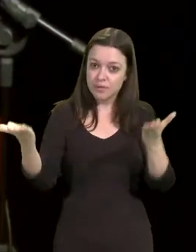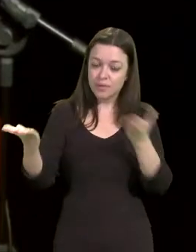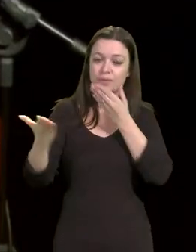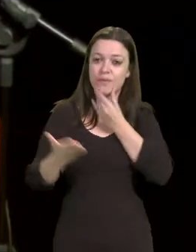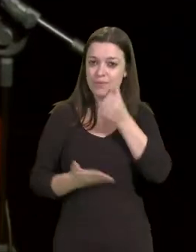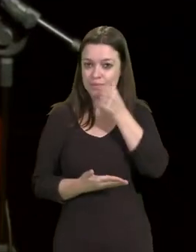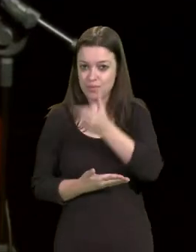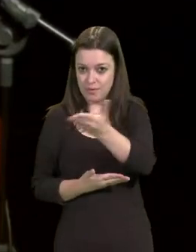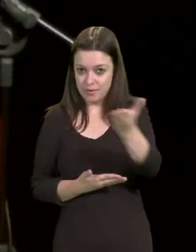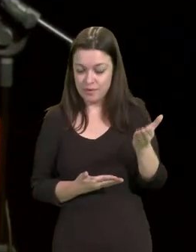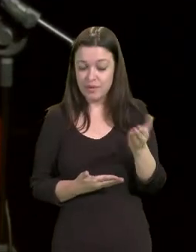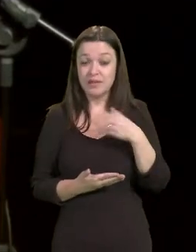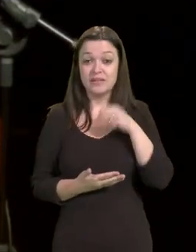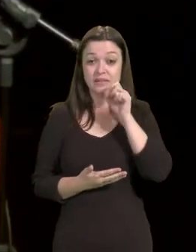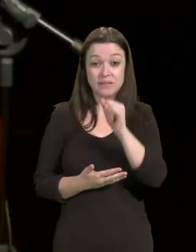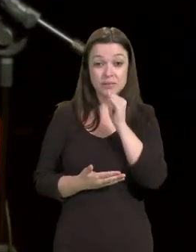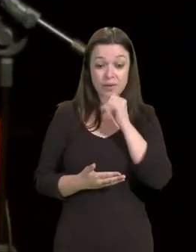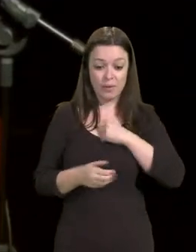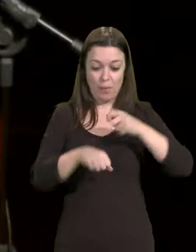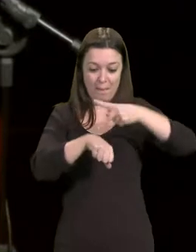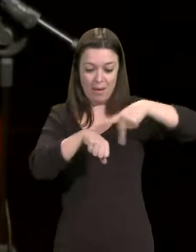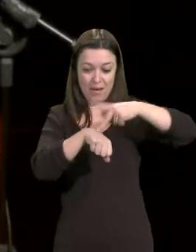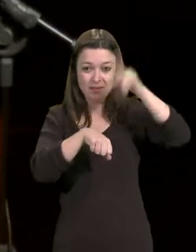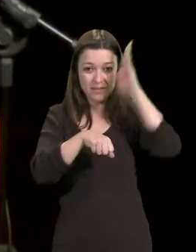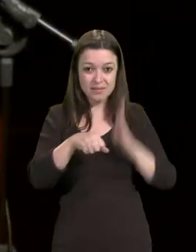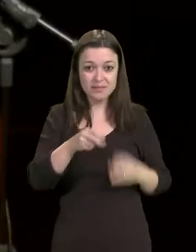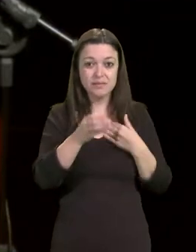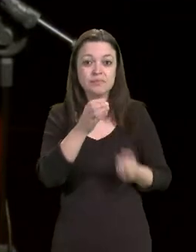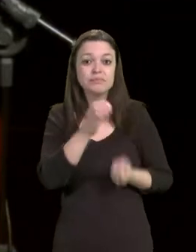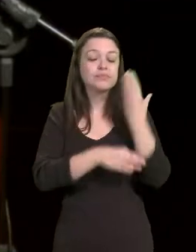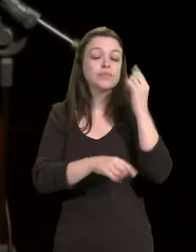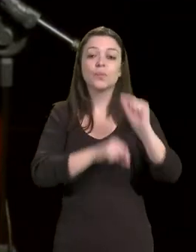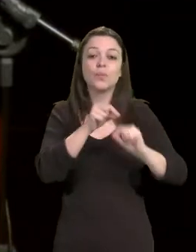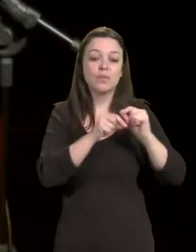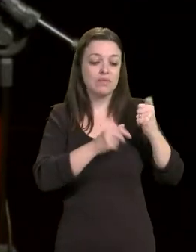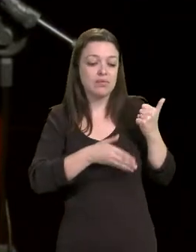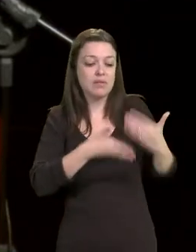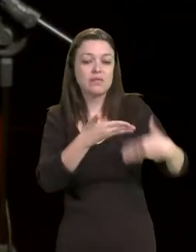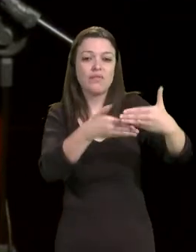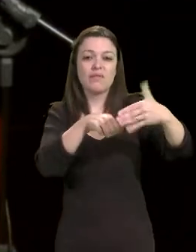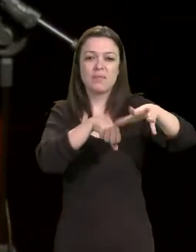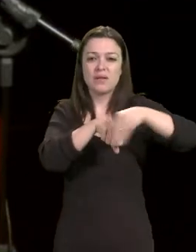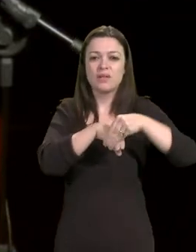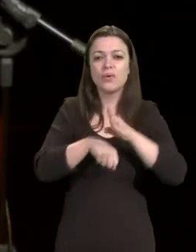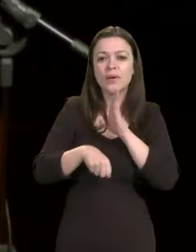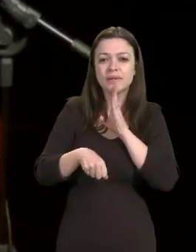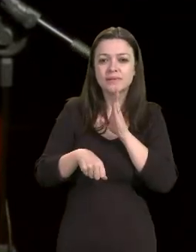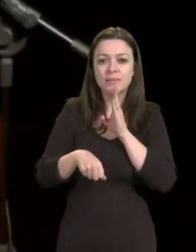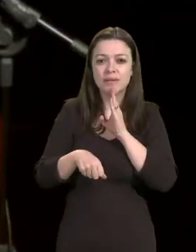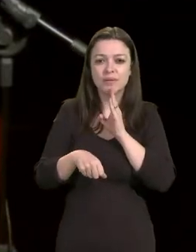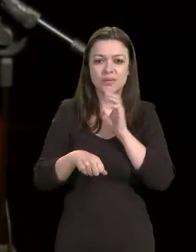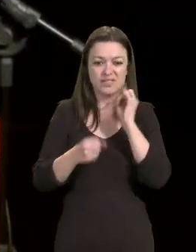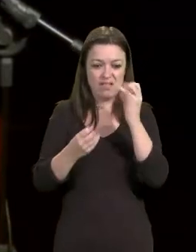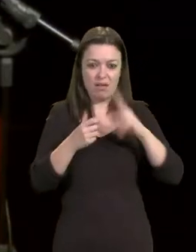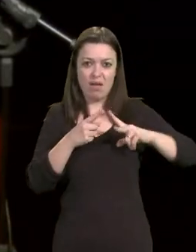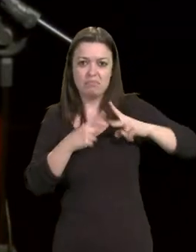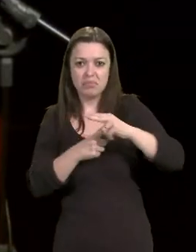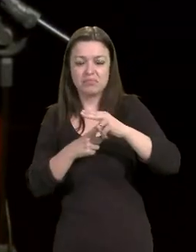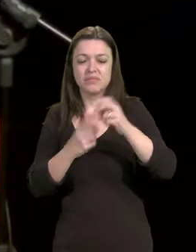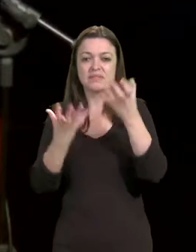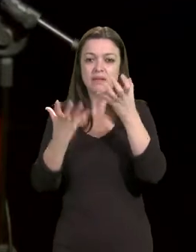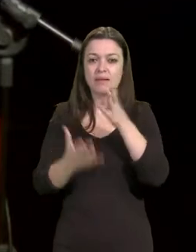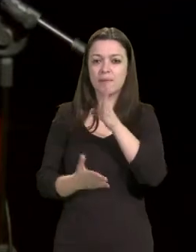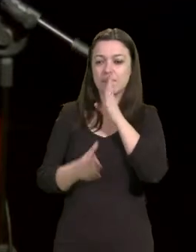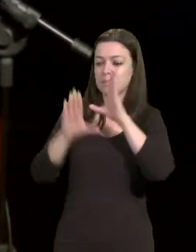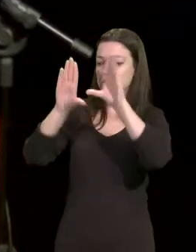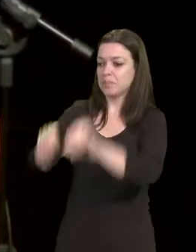tenta limitar a criação e desenvolvimento do conhecimento, quando ele tenta calar a filosofia ou